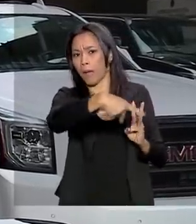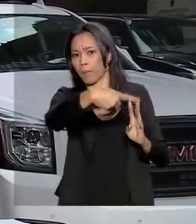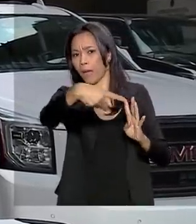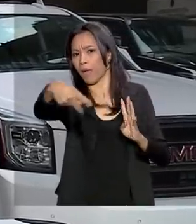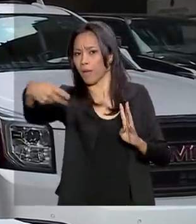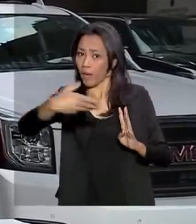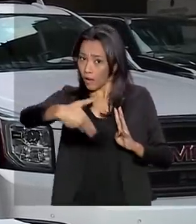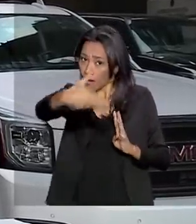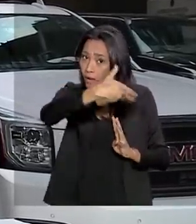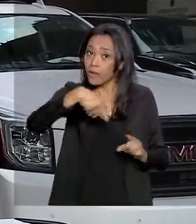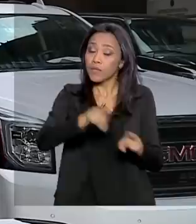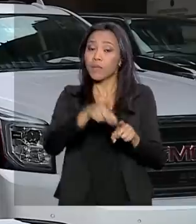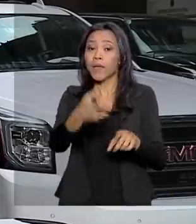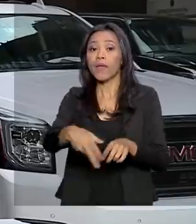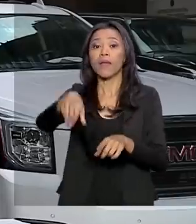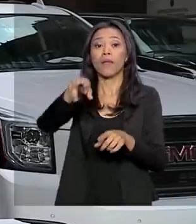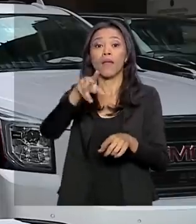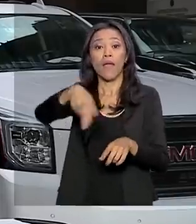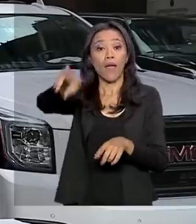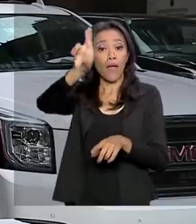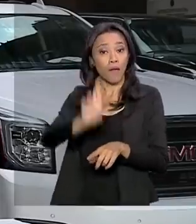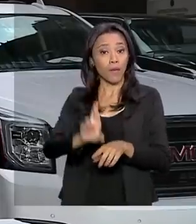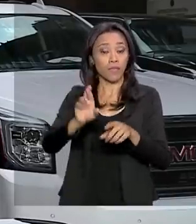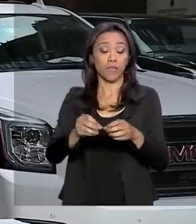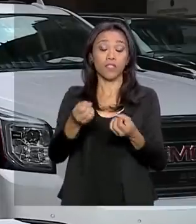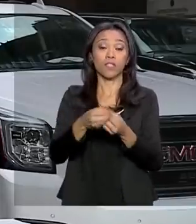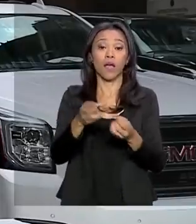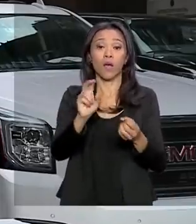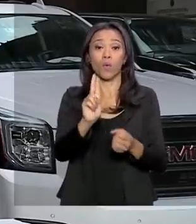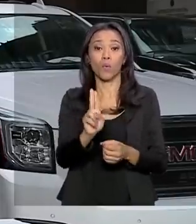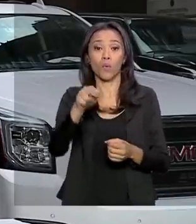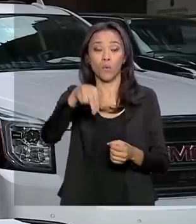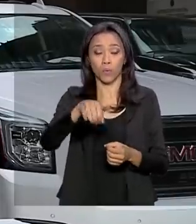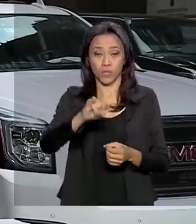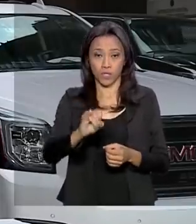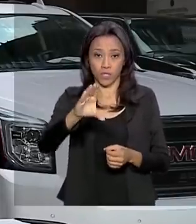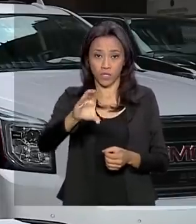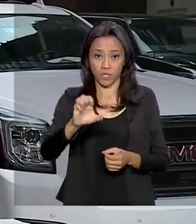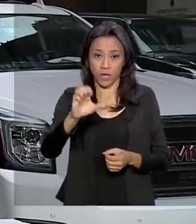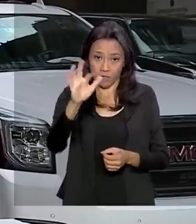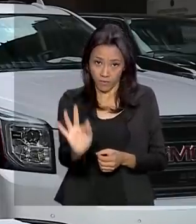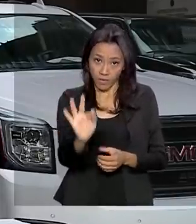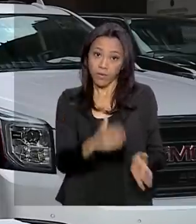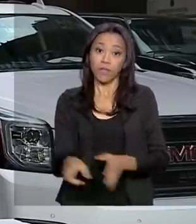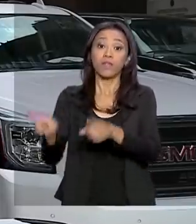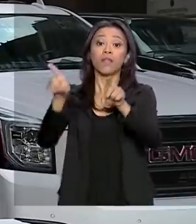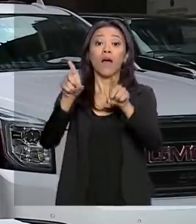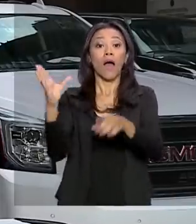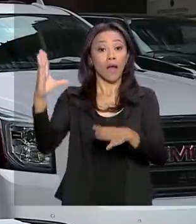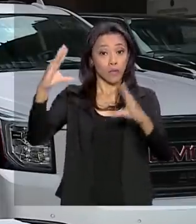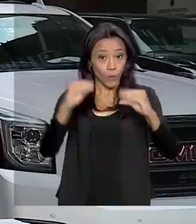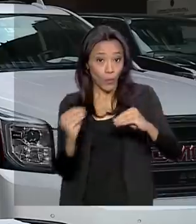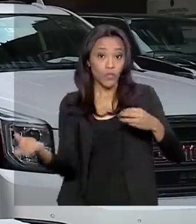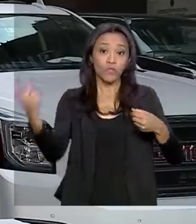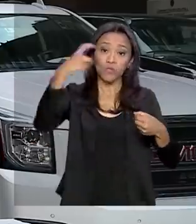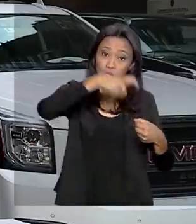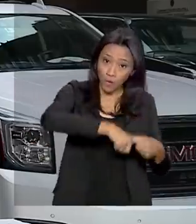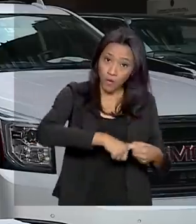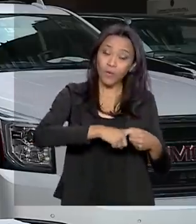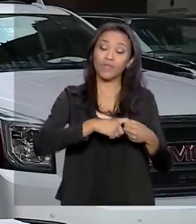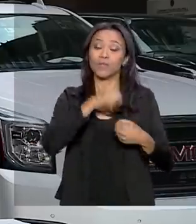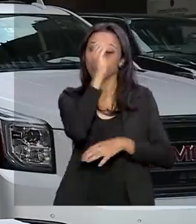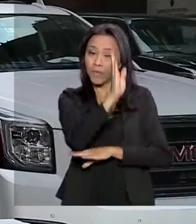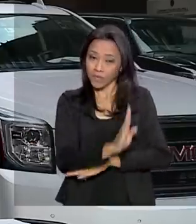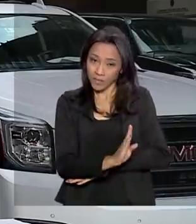representantes da Unicef. Na terça-noite mesmo, o presidente Jair Bolsonaro retorna ao Brasil. Esse